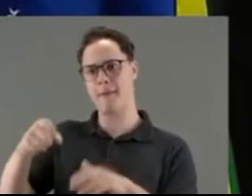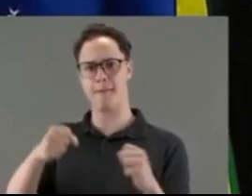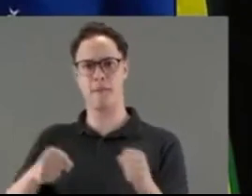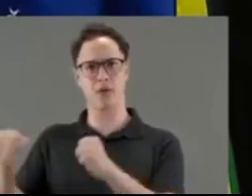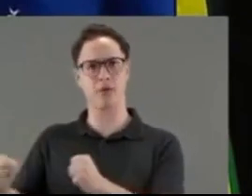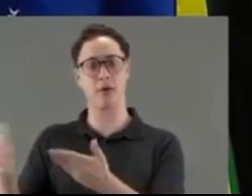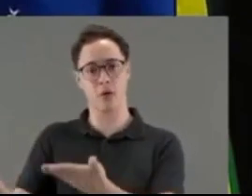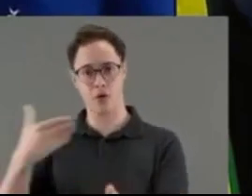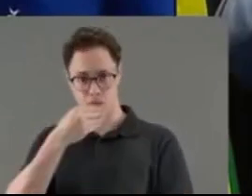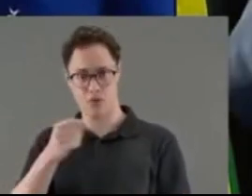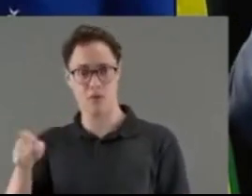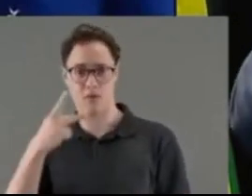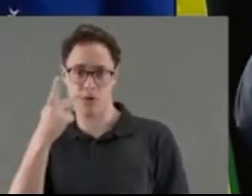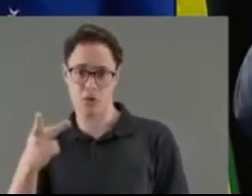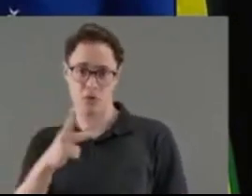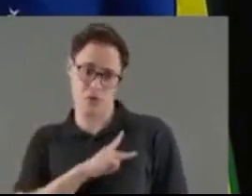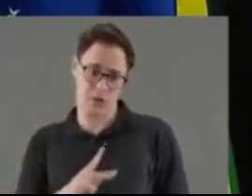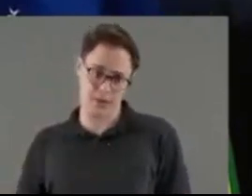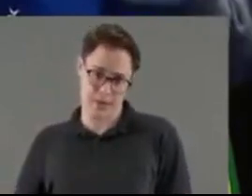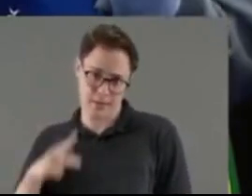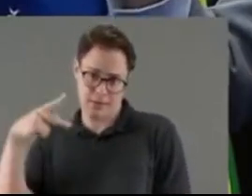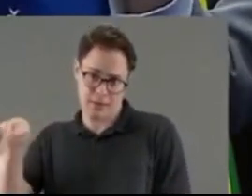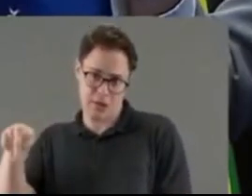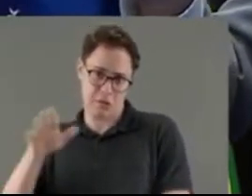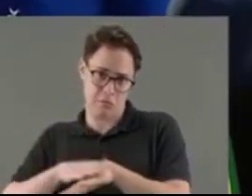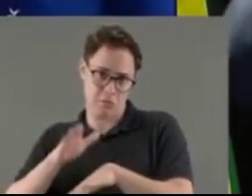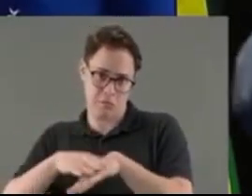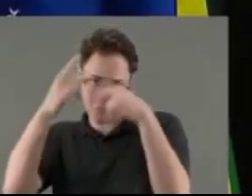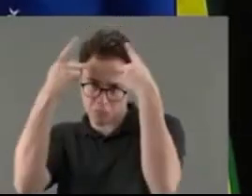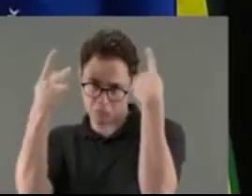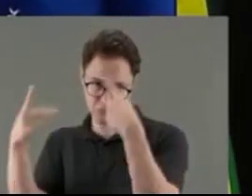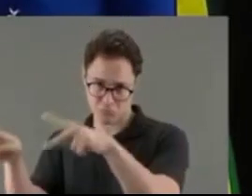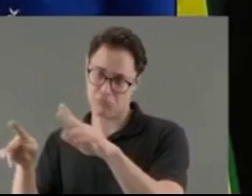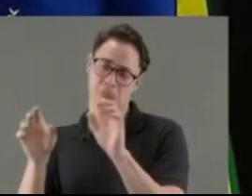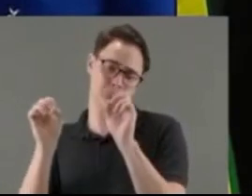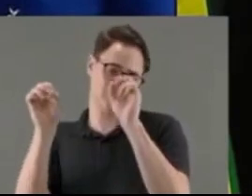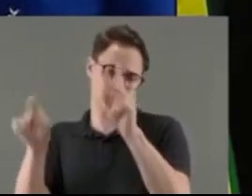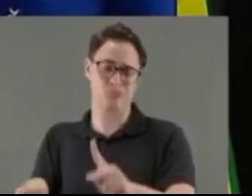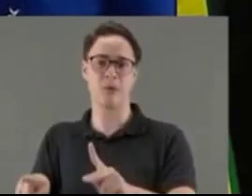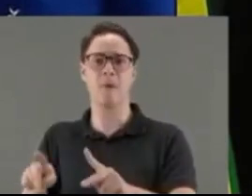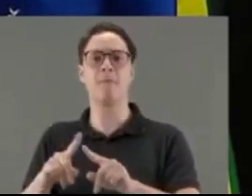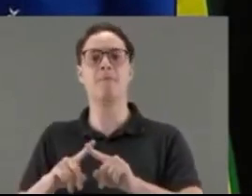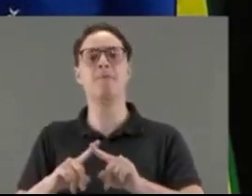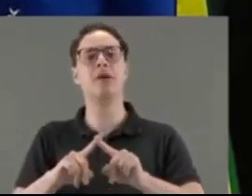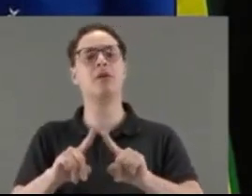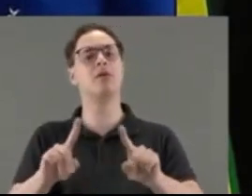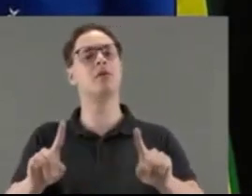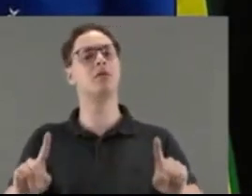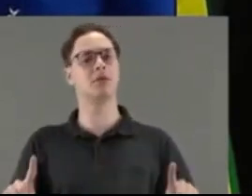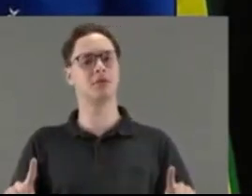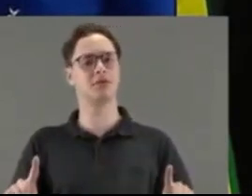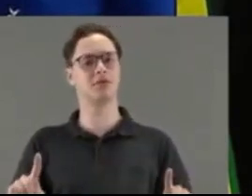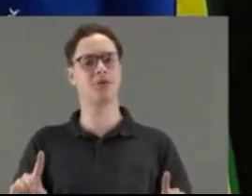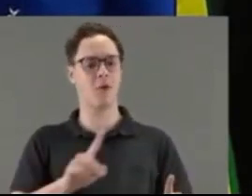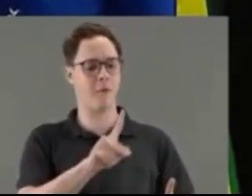Nicos fala muito isso. O presente é deles. Eles estão fazendo o que querem. Pode fazer. Só que é o seguinte. Eles não têm